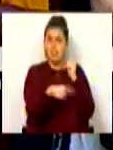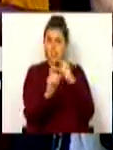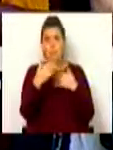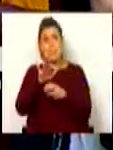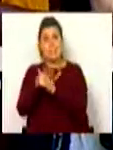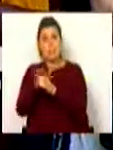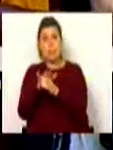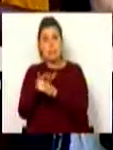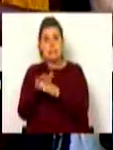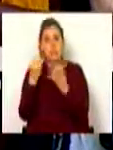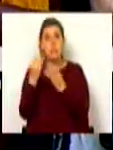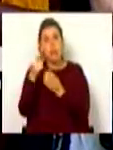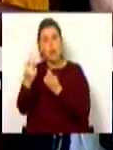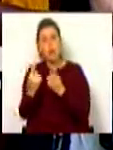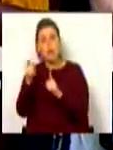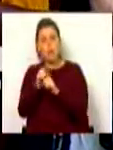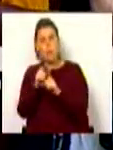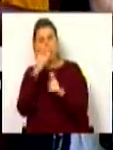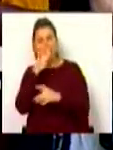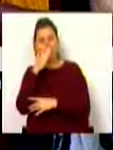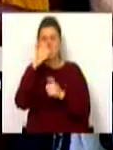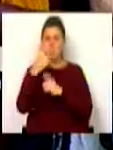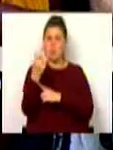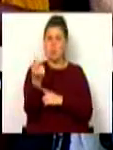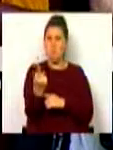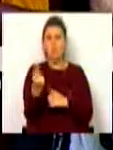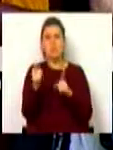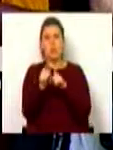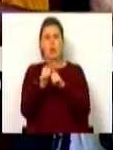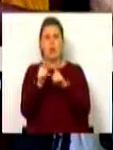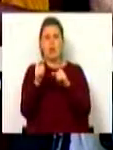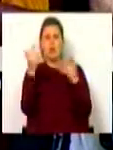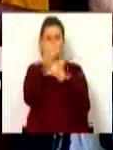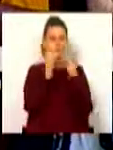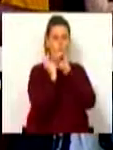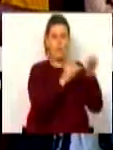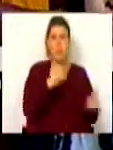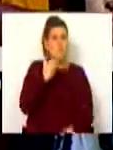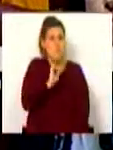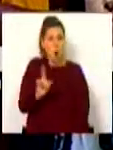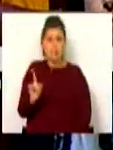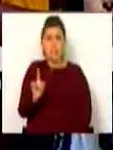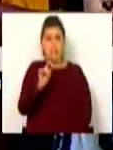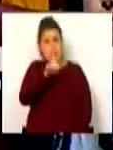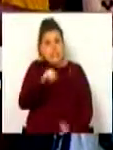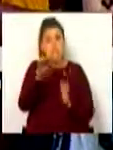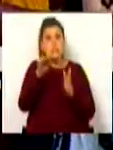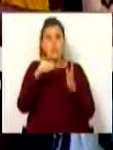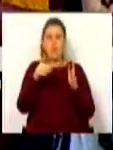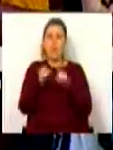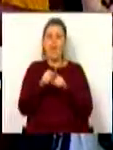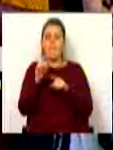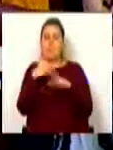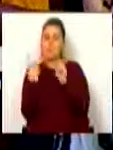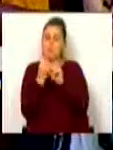situação alguma, um território de baixa densidade pode ser confundido com um território abandonado e este plano dá passos muito